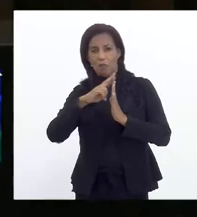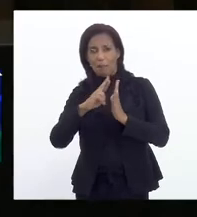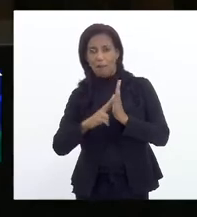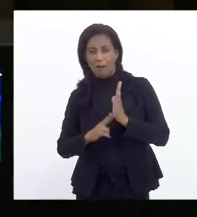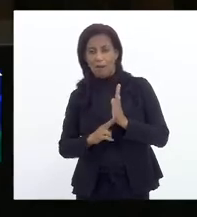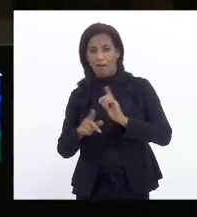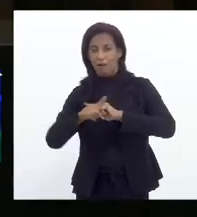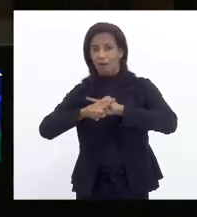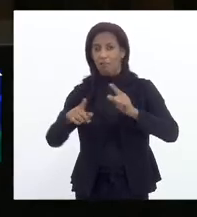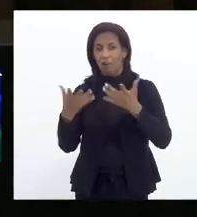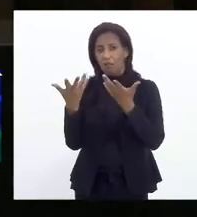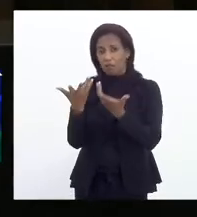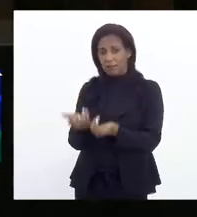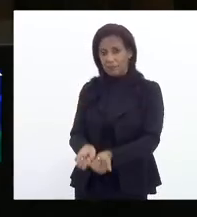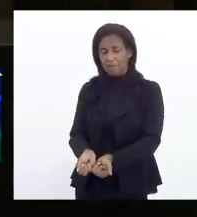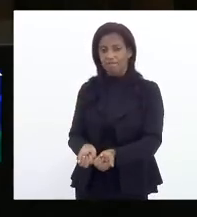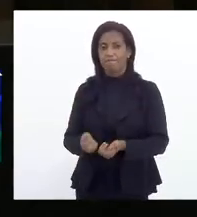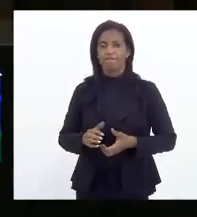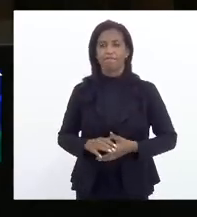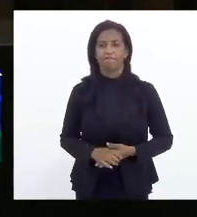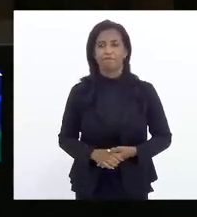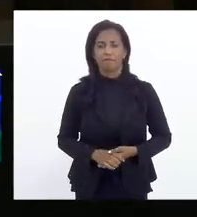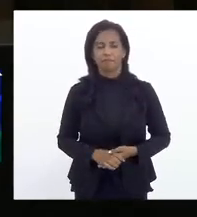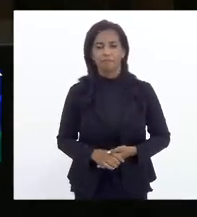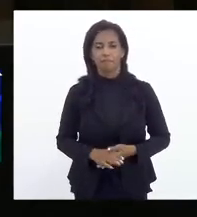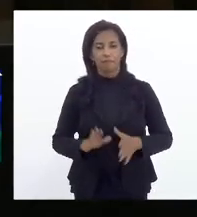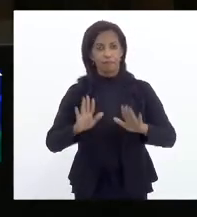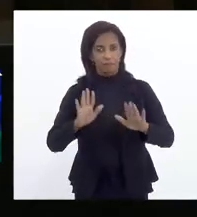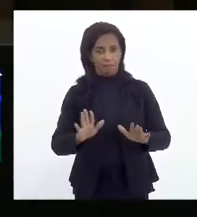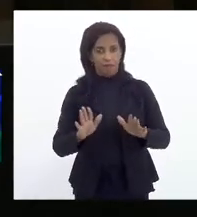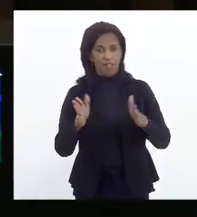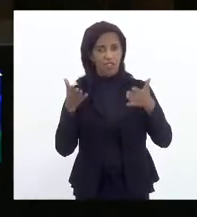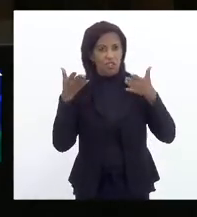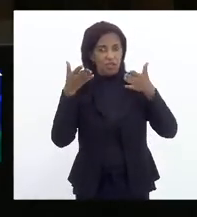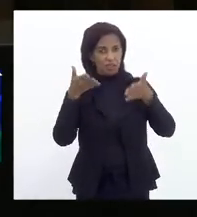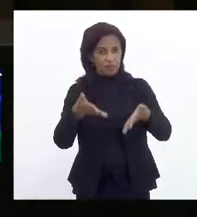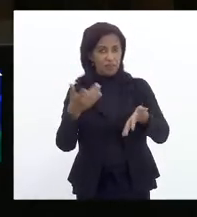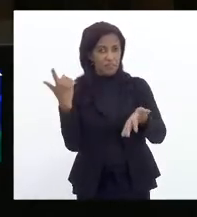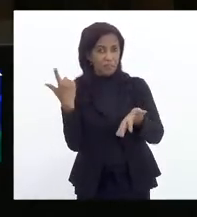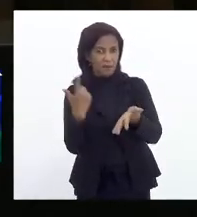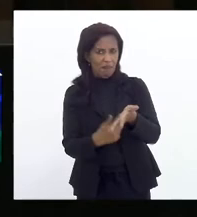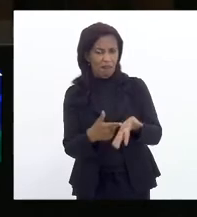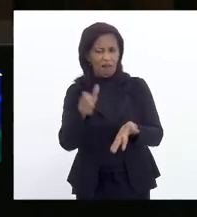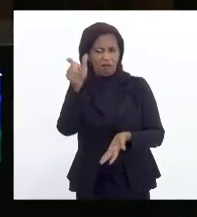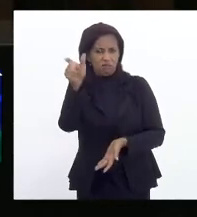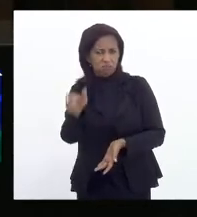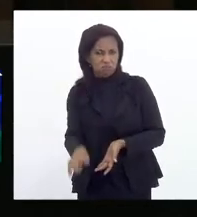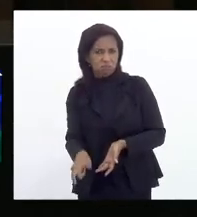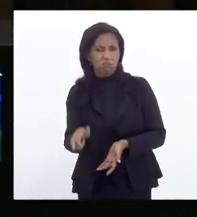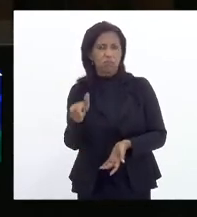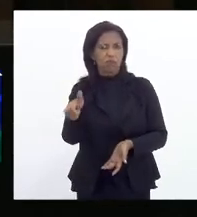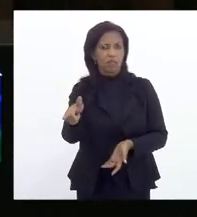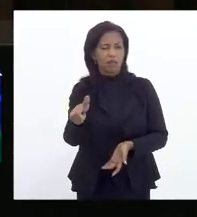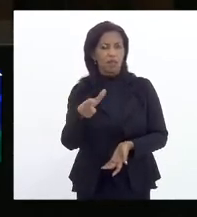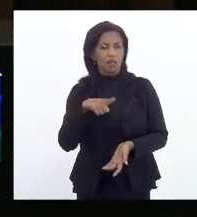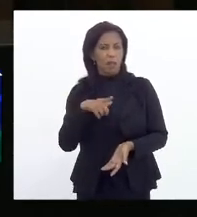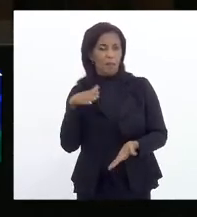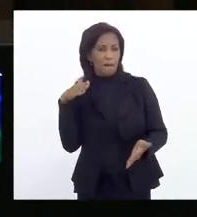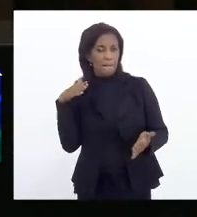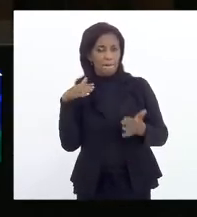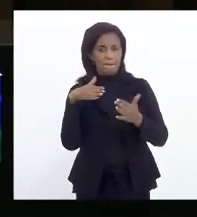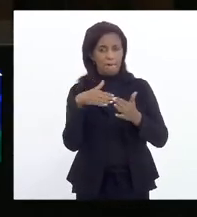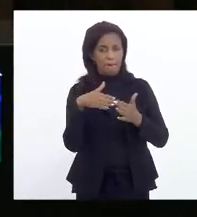admitida juridicamente, mas que visa marcar o indivíduo constituindo uma meta